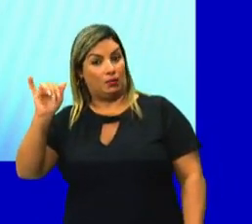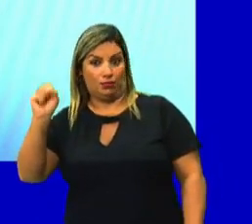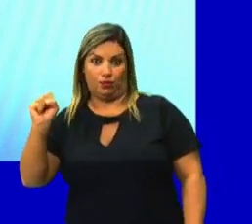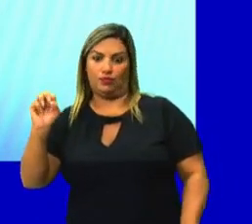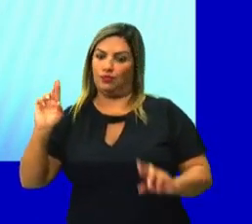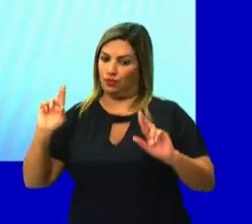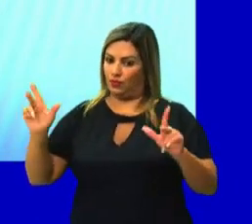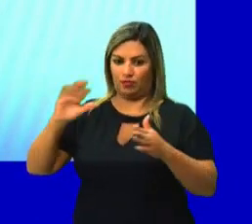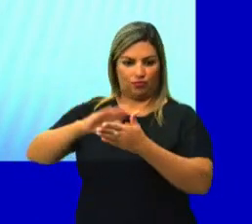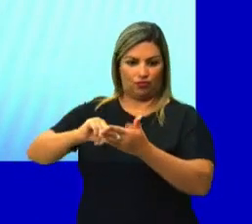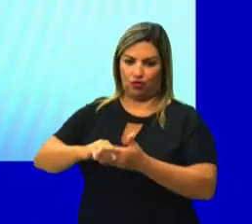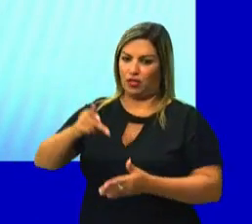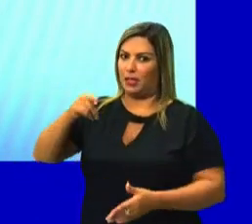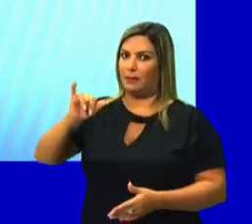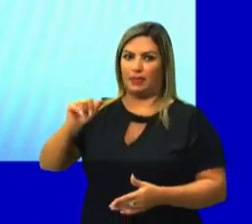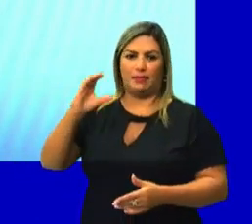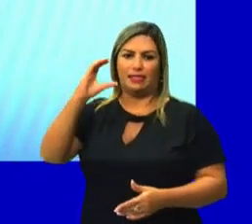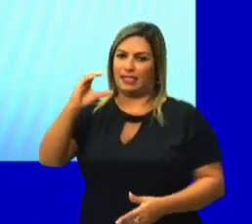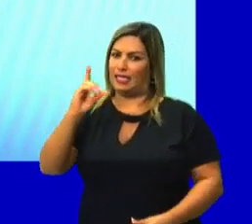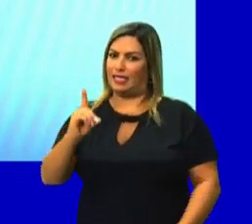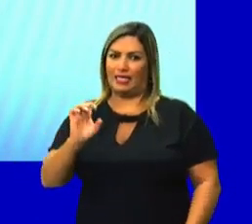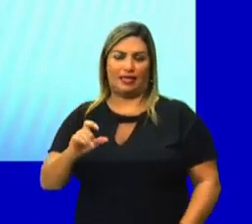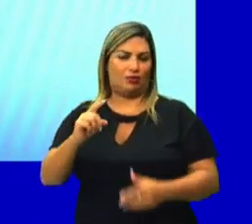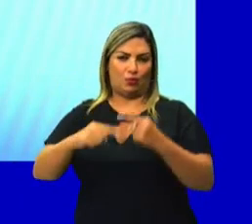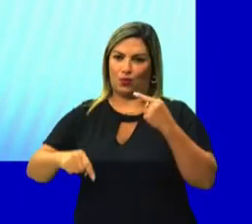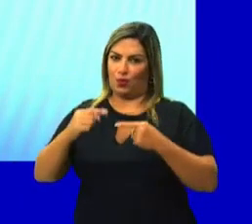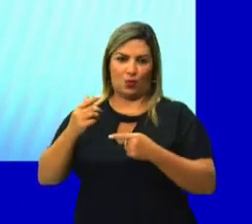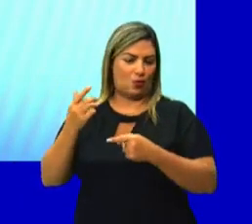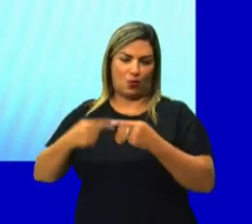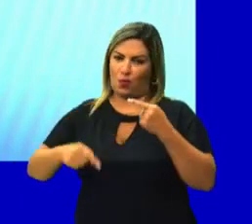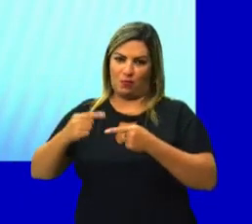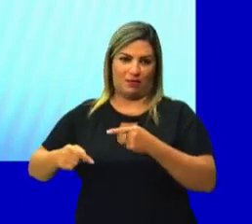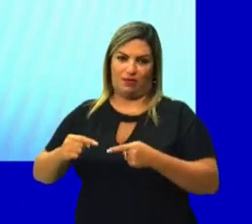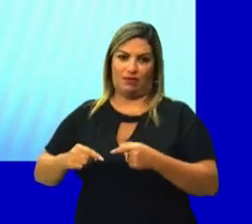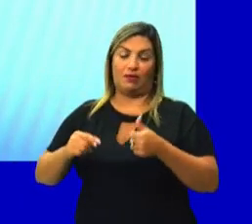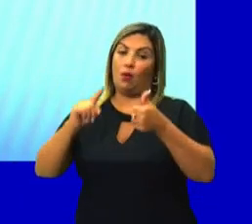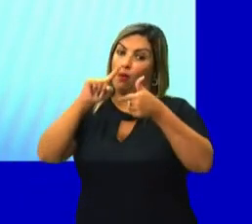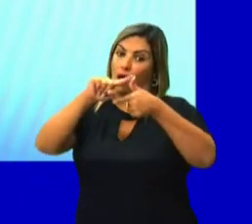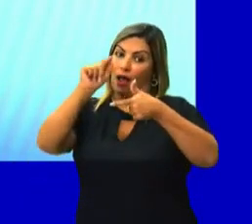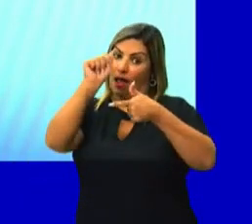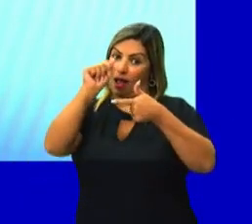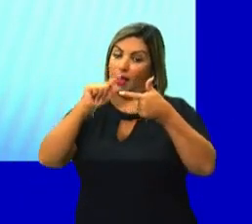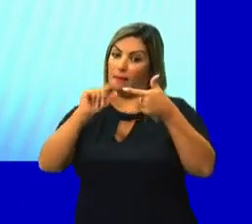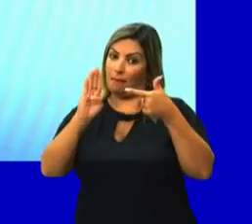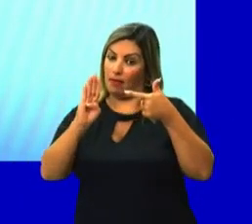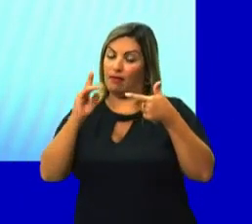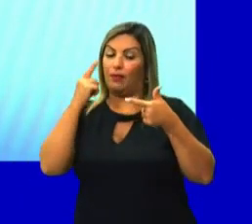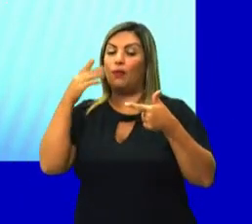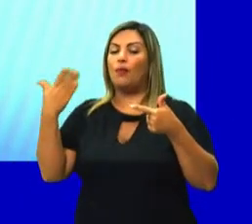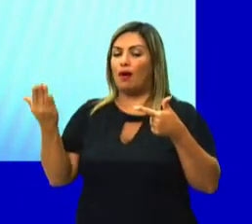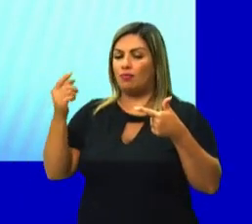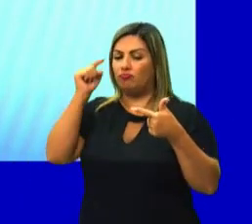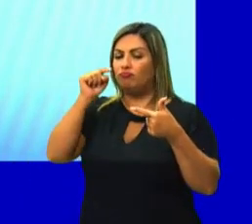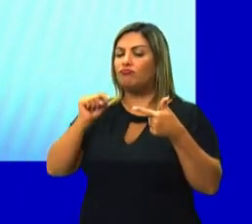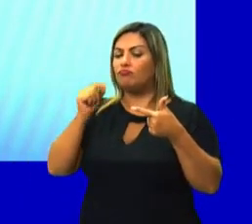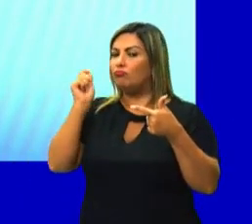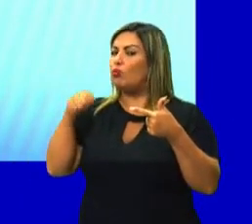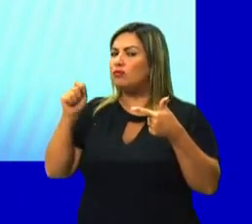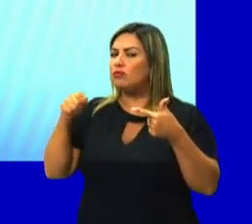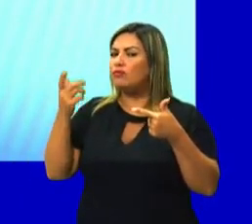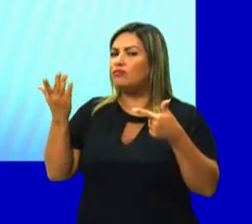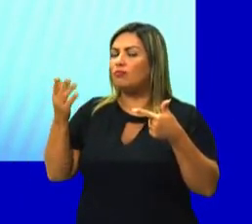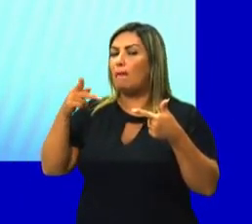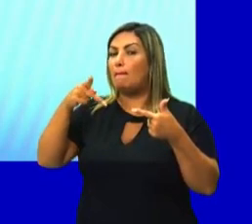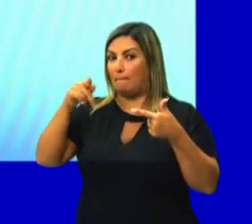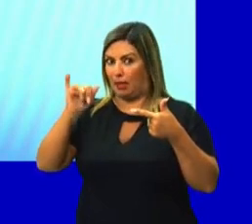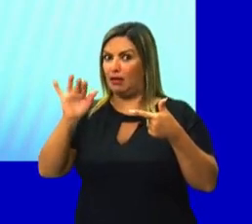a gente já pode descartar as letras C, D e E. Não é um prisma. Agora, gente tem que prestar atenção quais podem ser